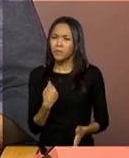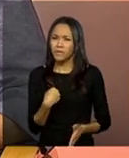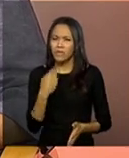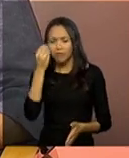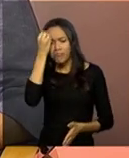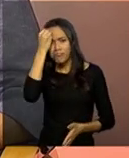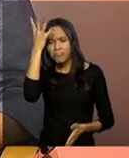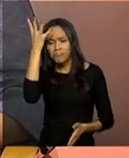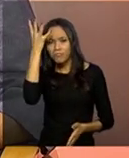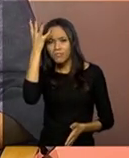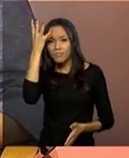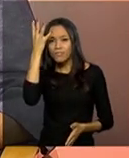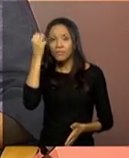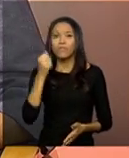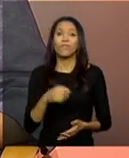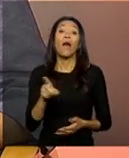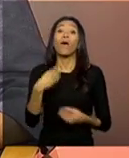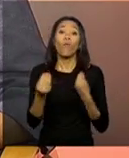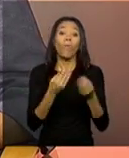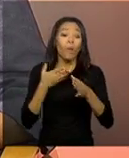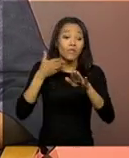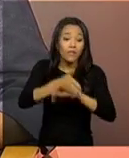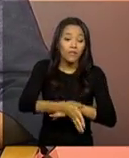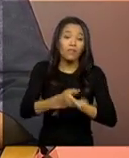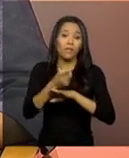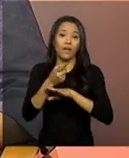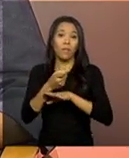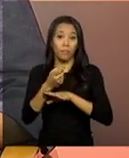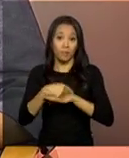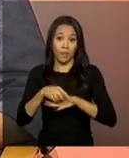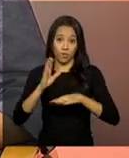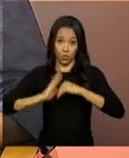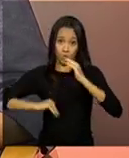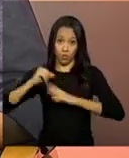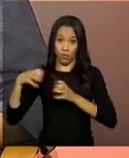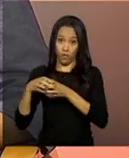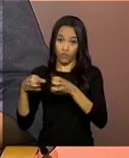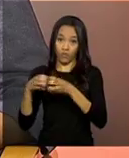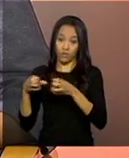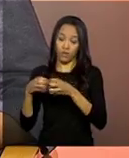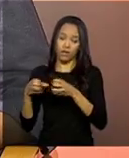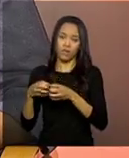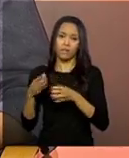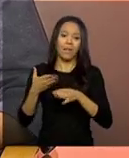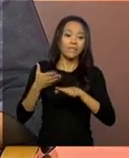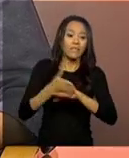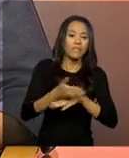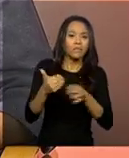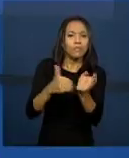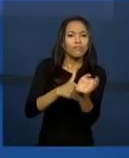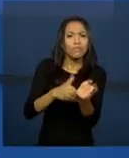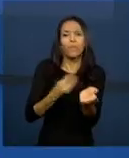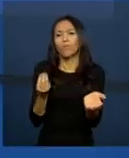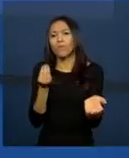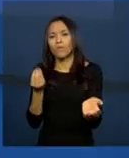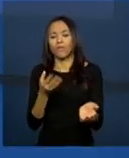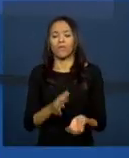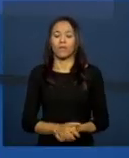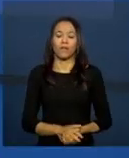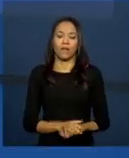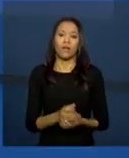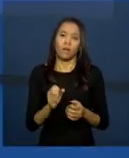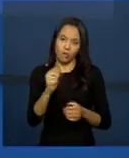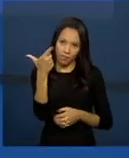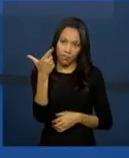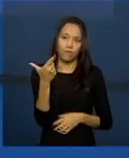fugiu. Uma vez que o mesmo deve ser acessado e preenchido pela equipe de referência. Sigilo. Ela fala a questão do sigilo. É claro que